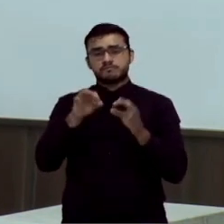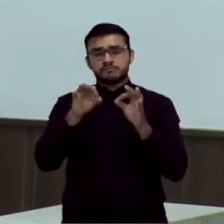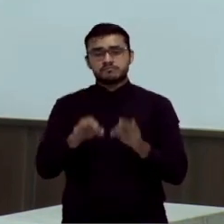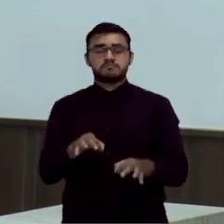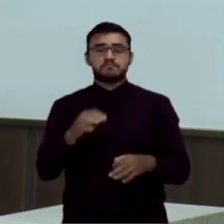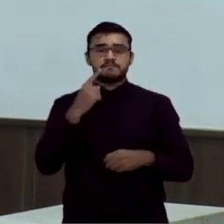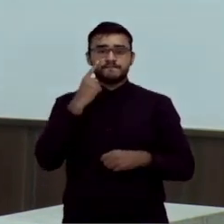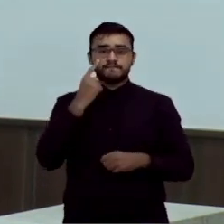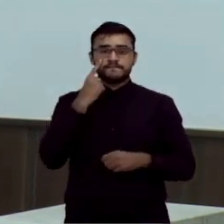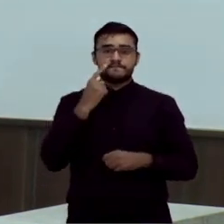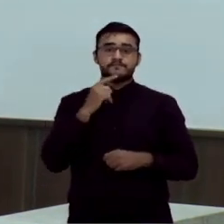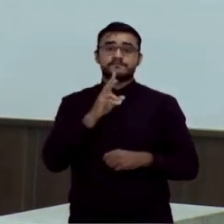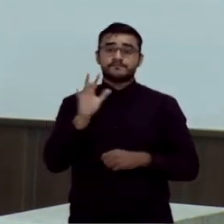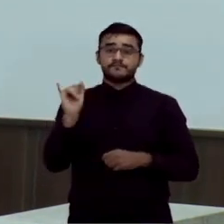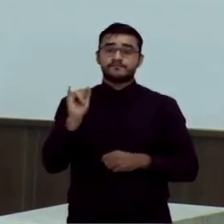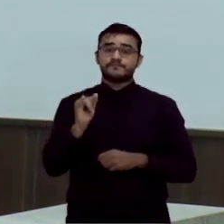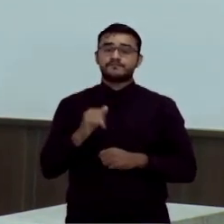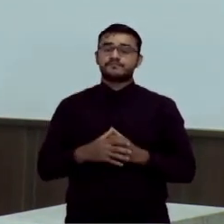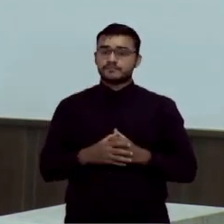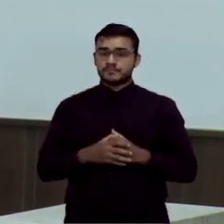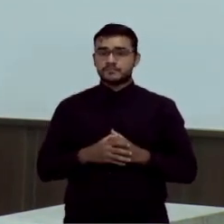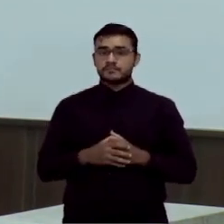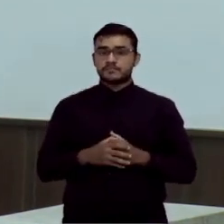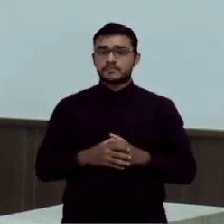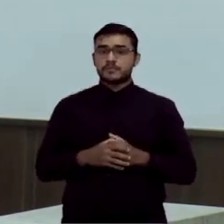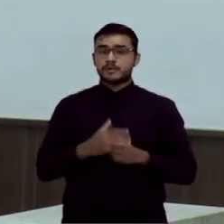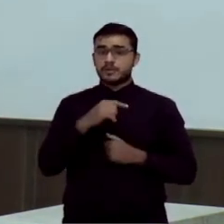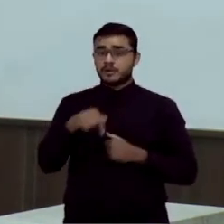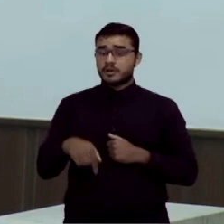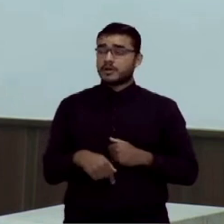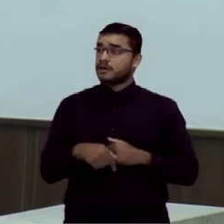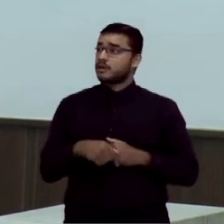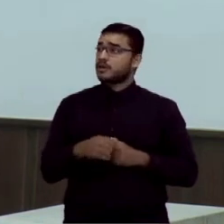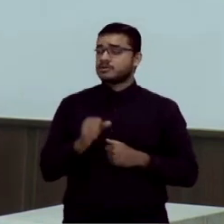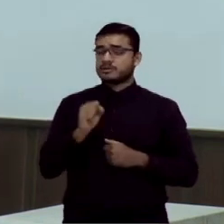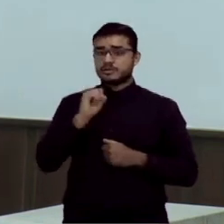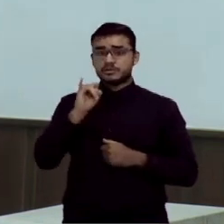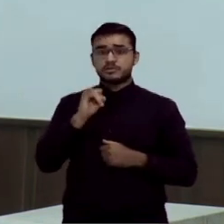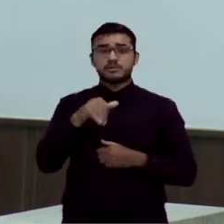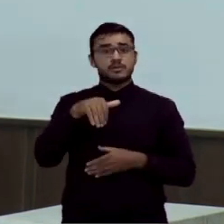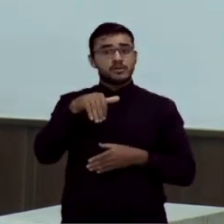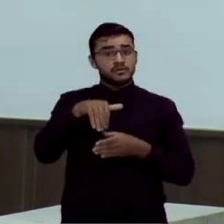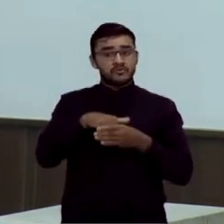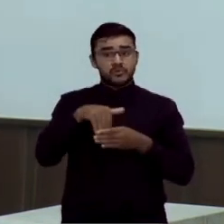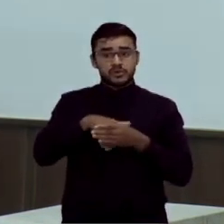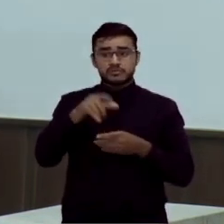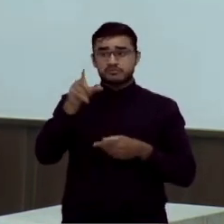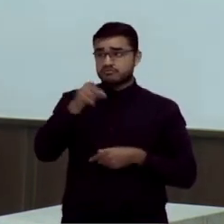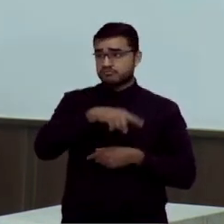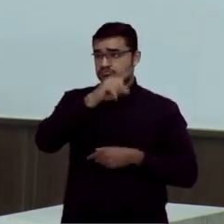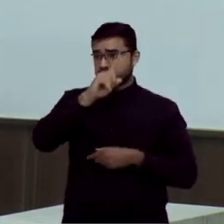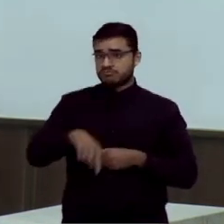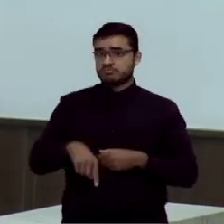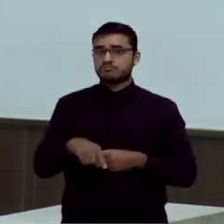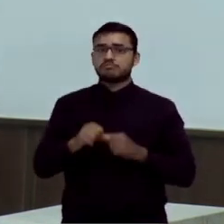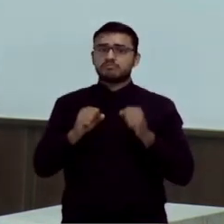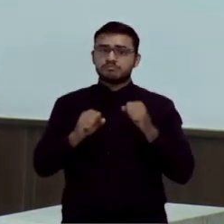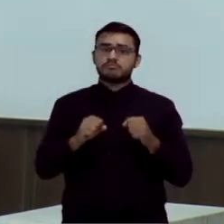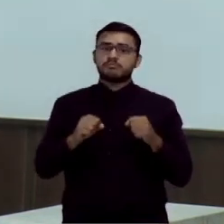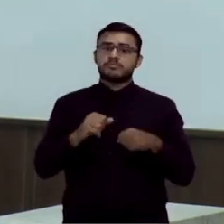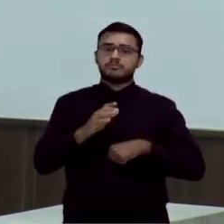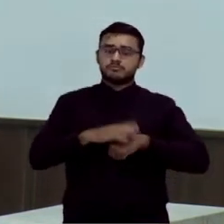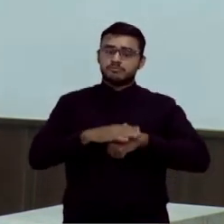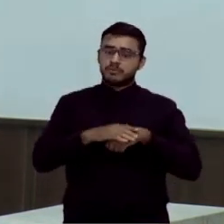veto. E depois, se a Câmara derrubar o veto, o presidente da Câmara aí faz as ações